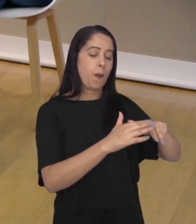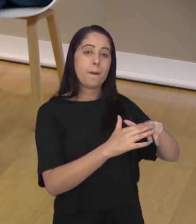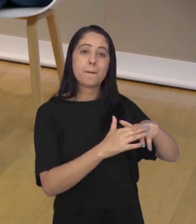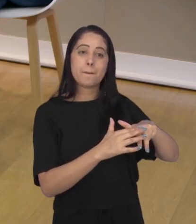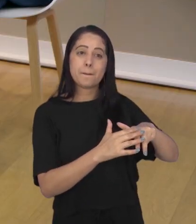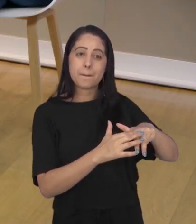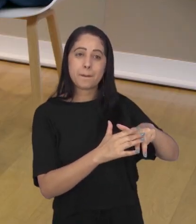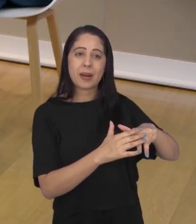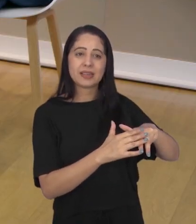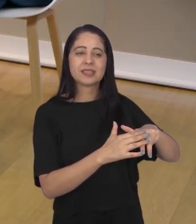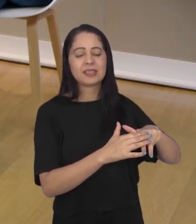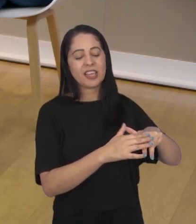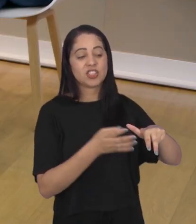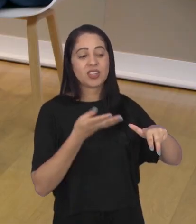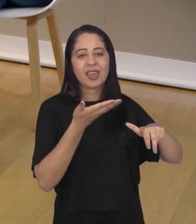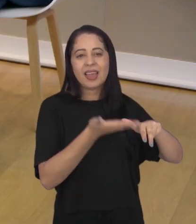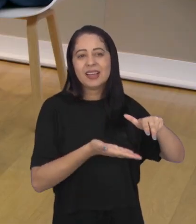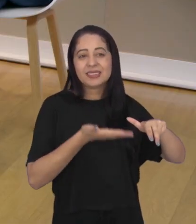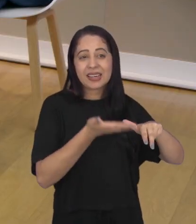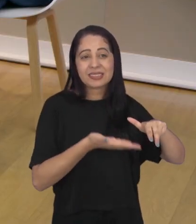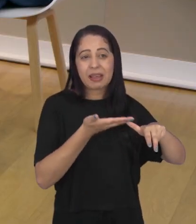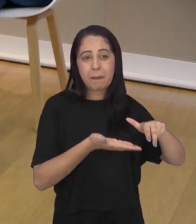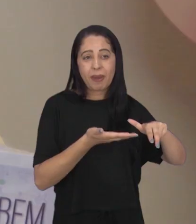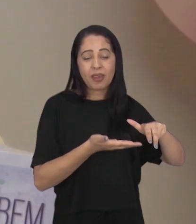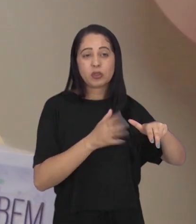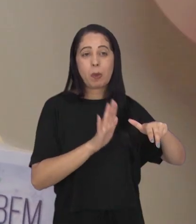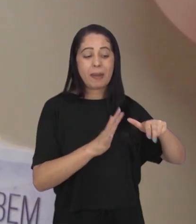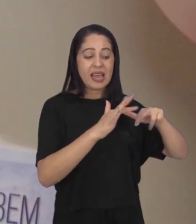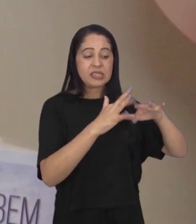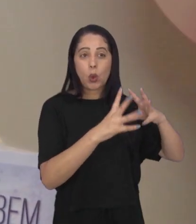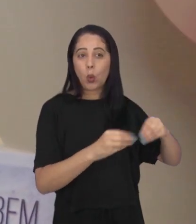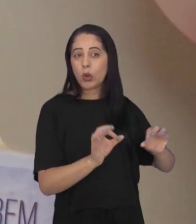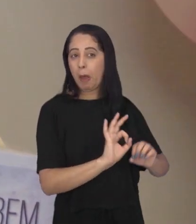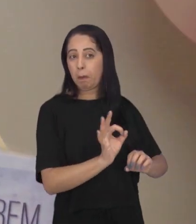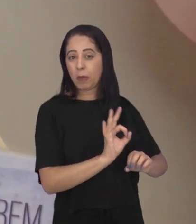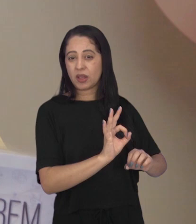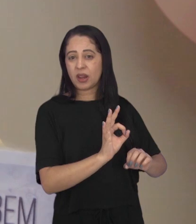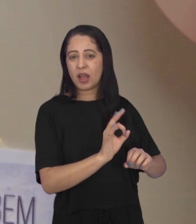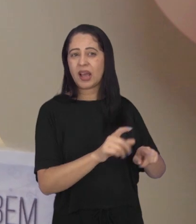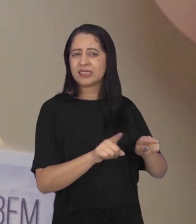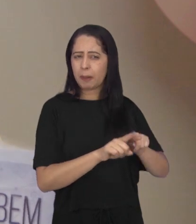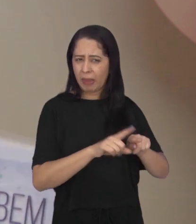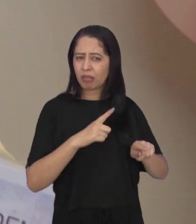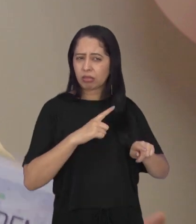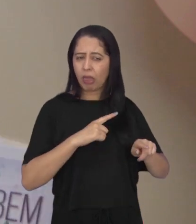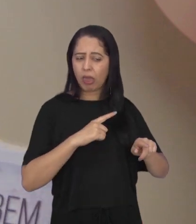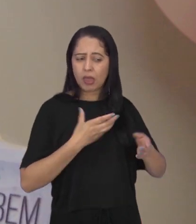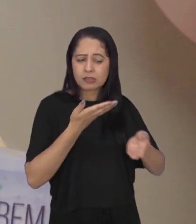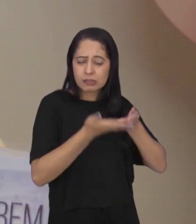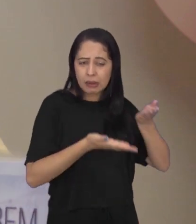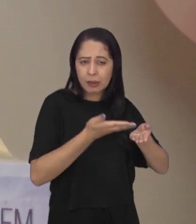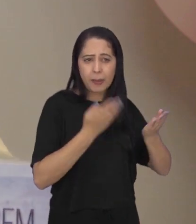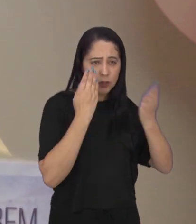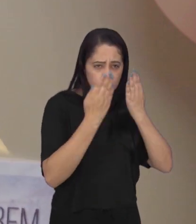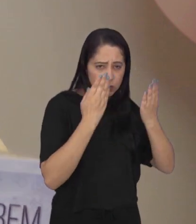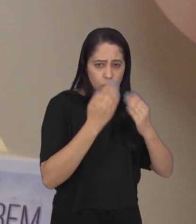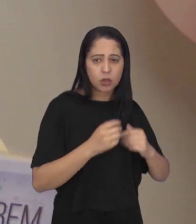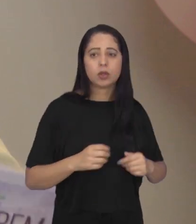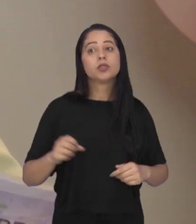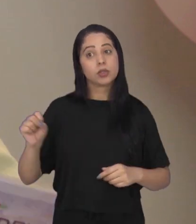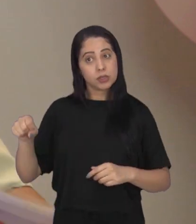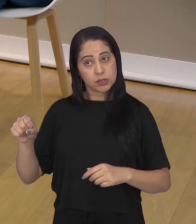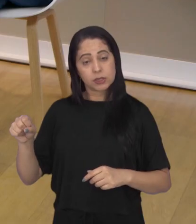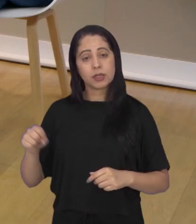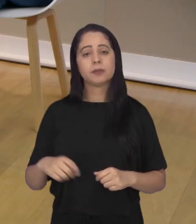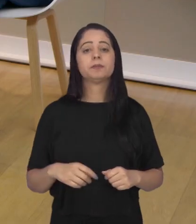pacientes que enfrentam o cuidado paliativo, tem um atendimento psicológico também hospitalar aí diferenciado para esses pacientes?